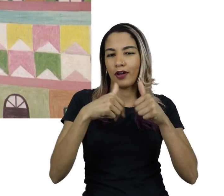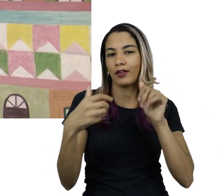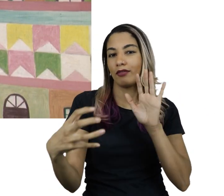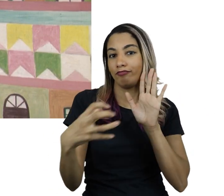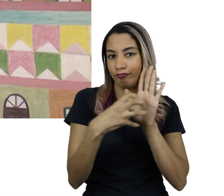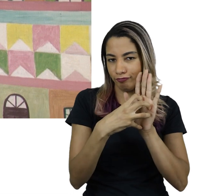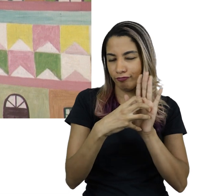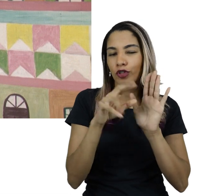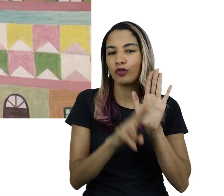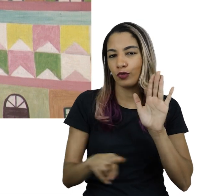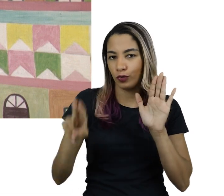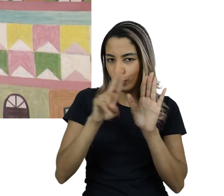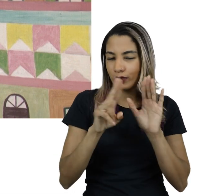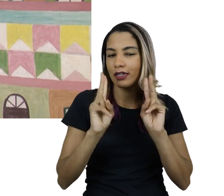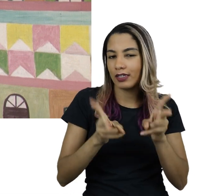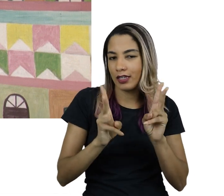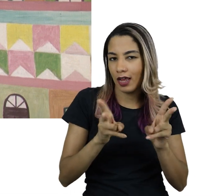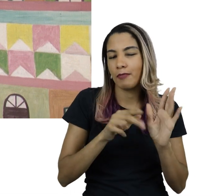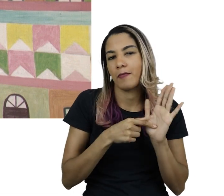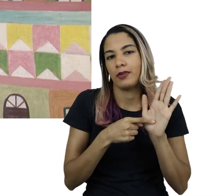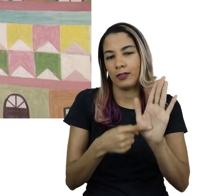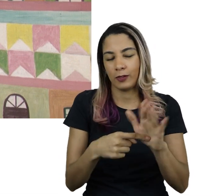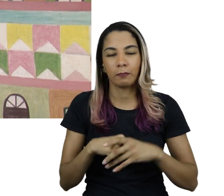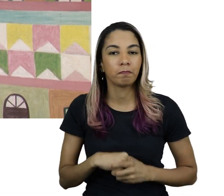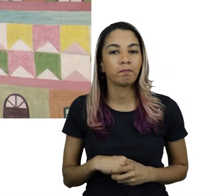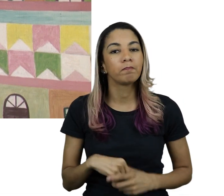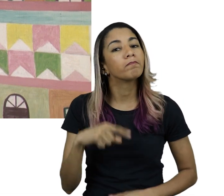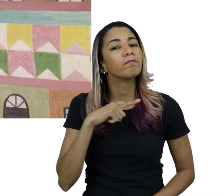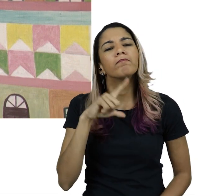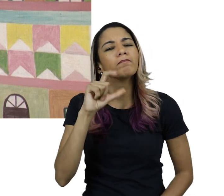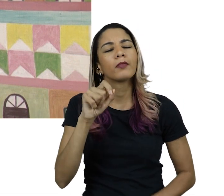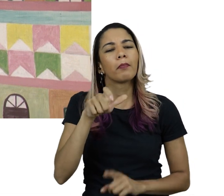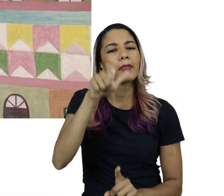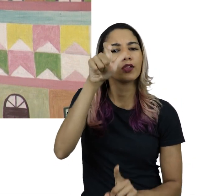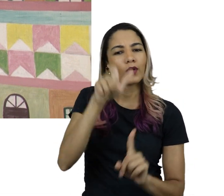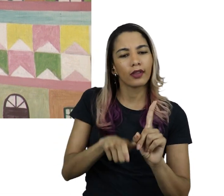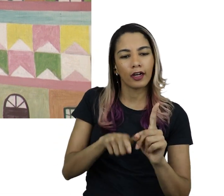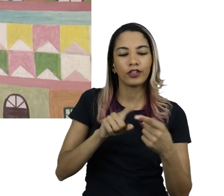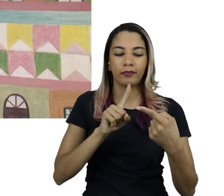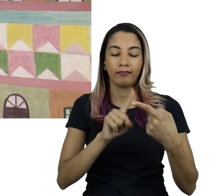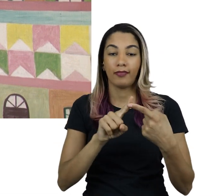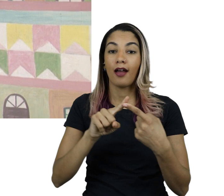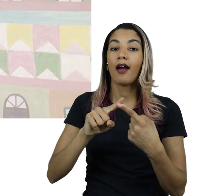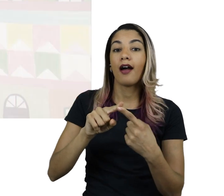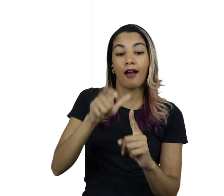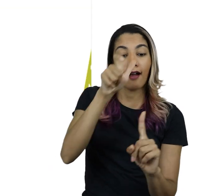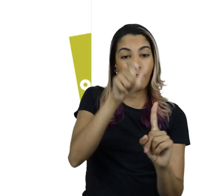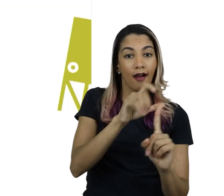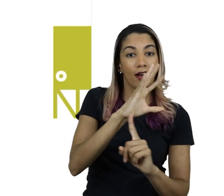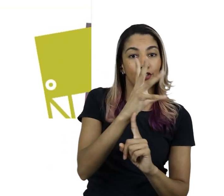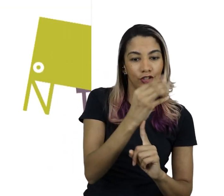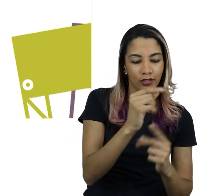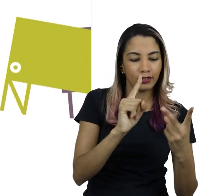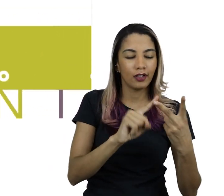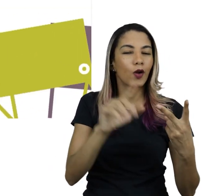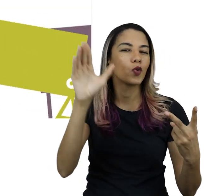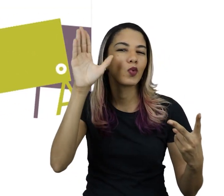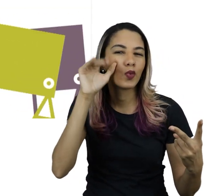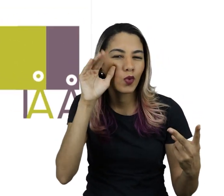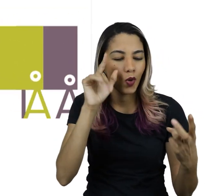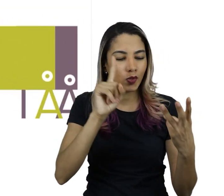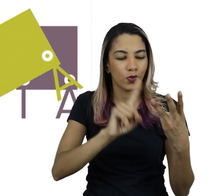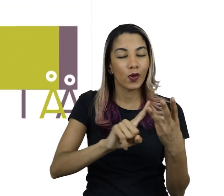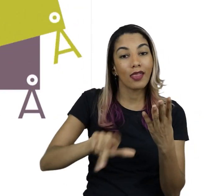logomarca, presente em todas as ações. Nela foram inseridos personagens como o artista,